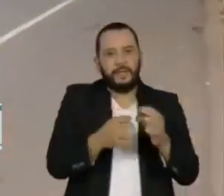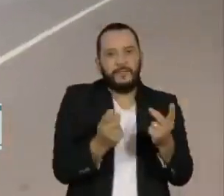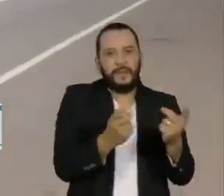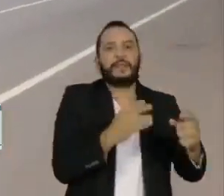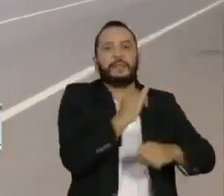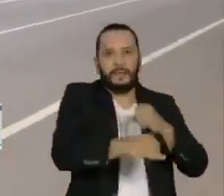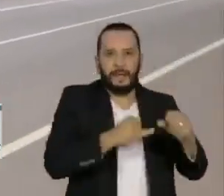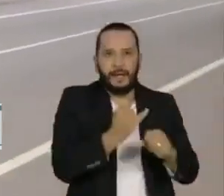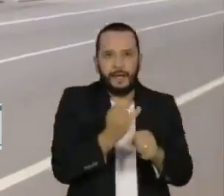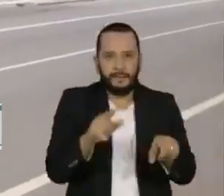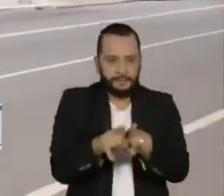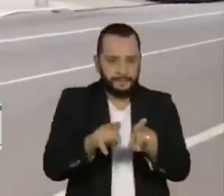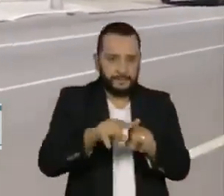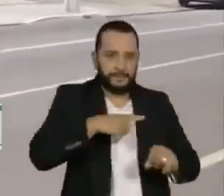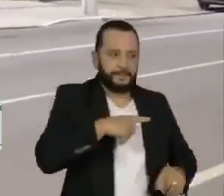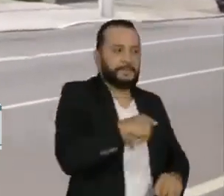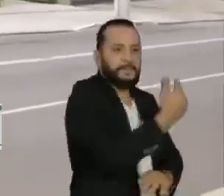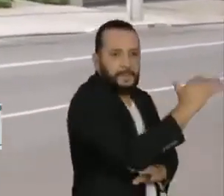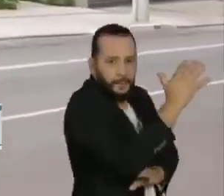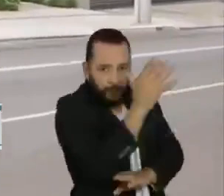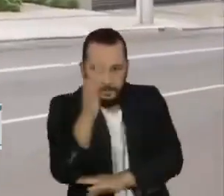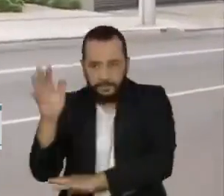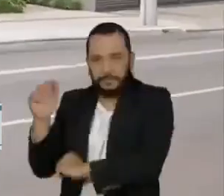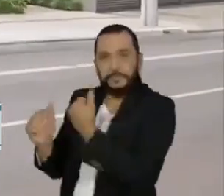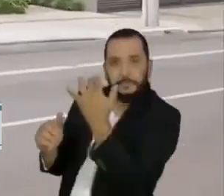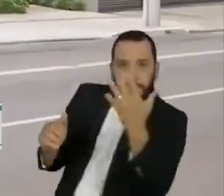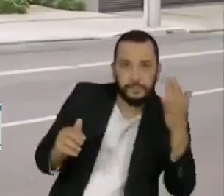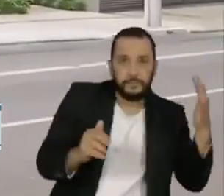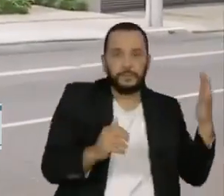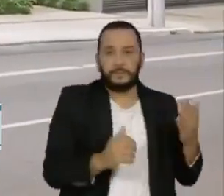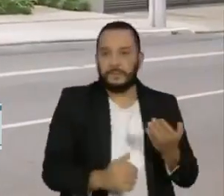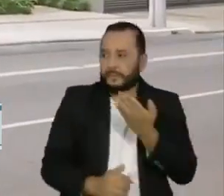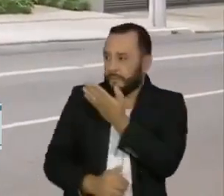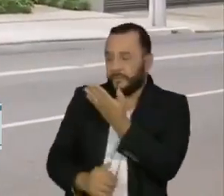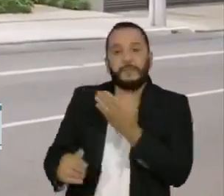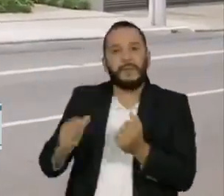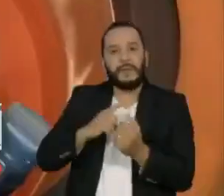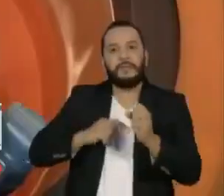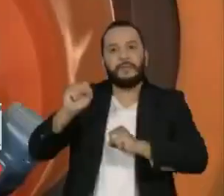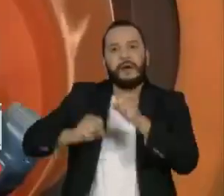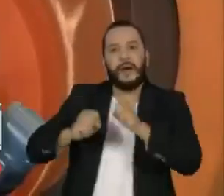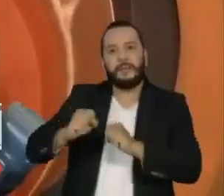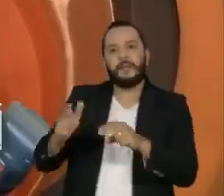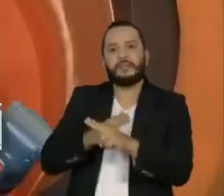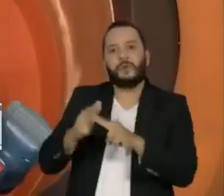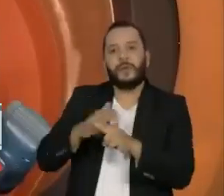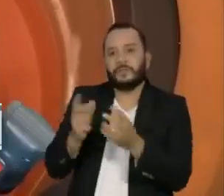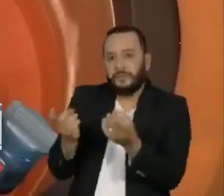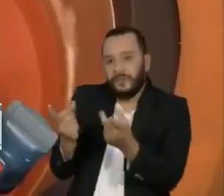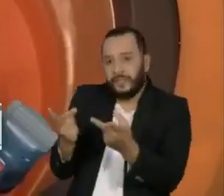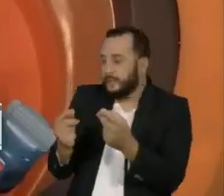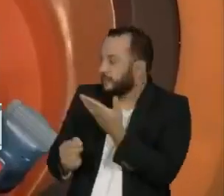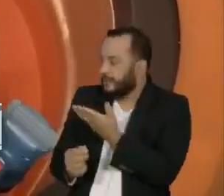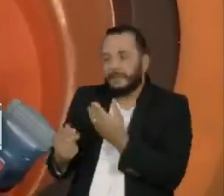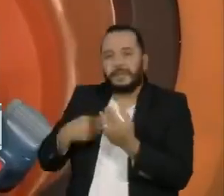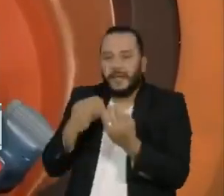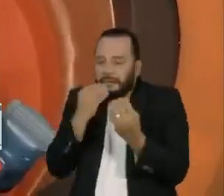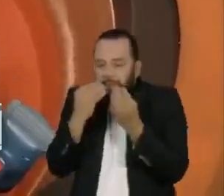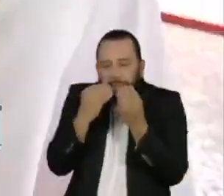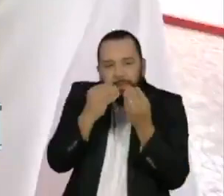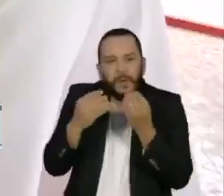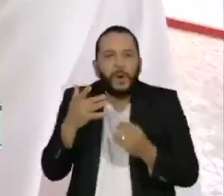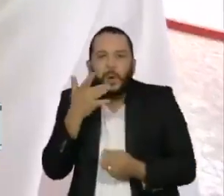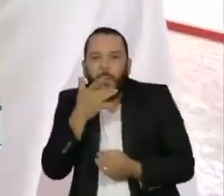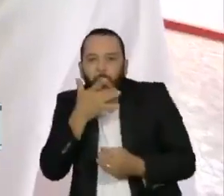árvores, na Avenida Movimentada de São Paulo, uma fábrica de chocolate. Delícias temperadas pelo gosto do